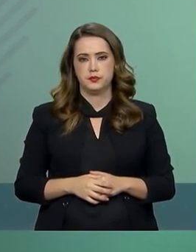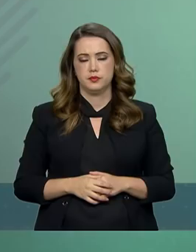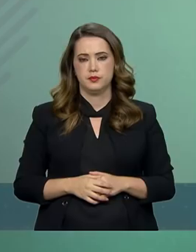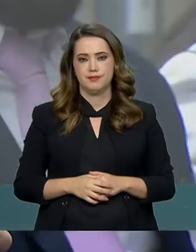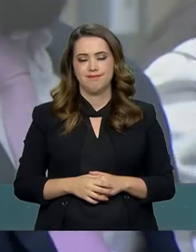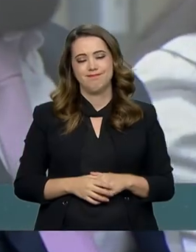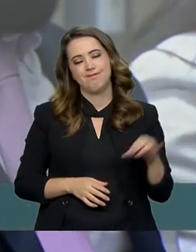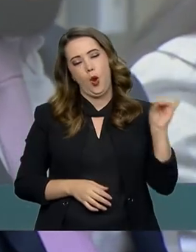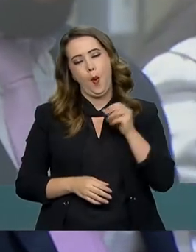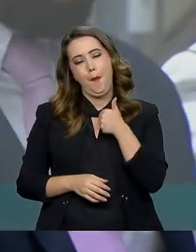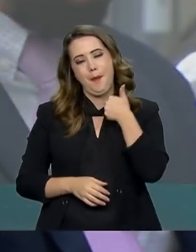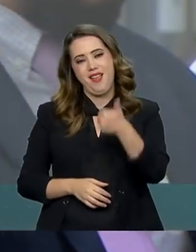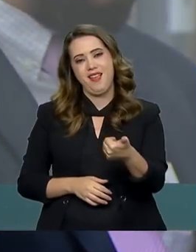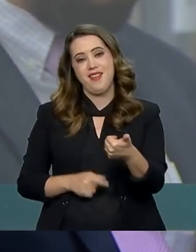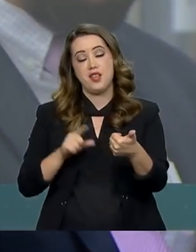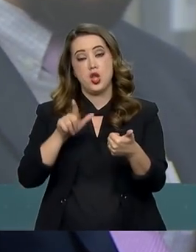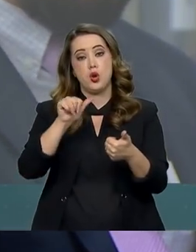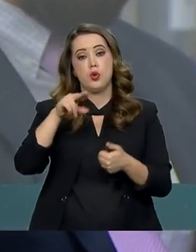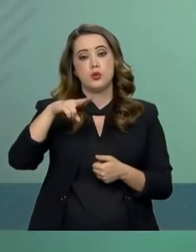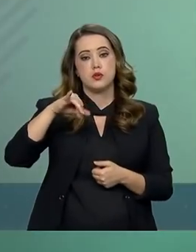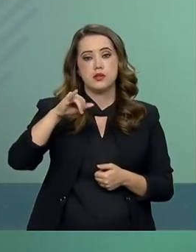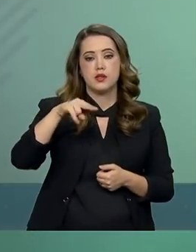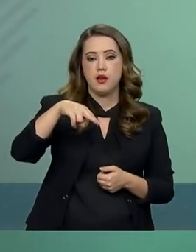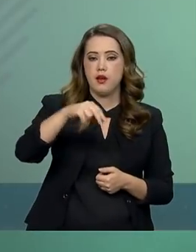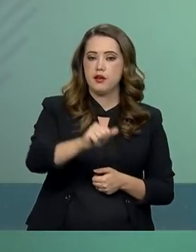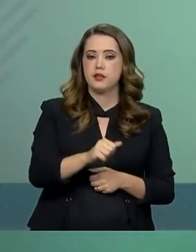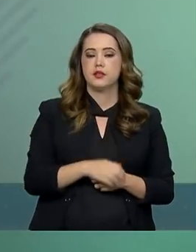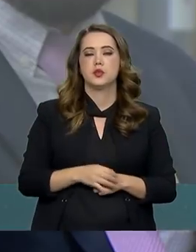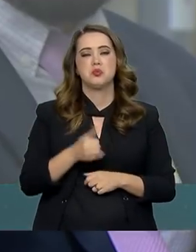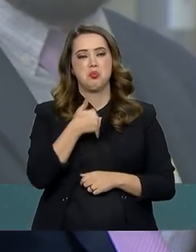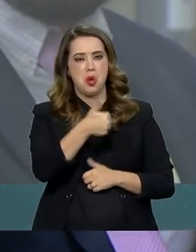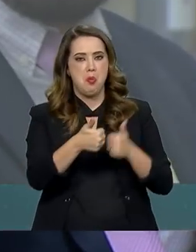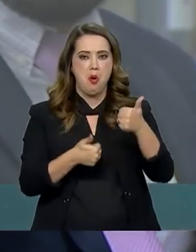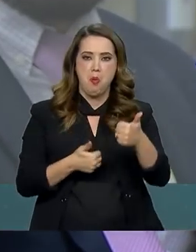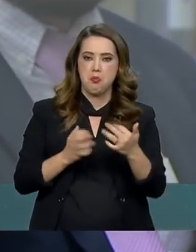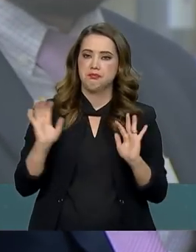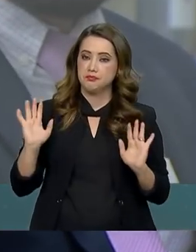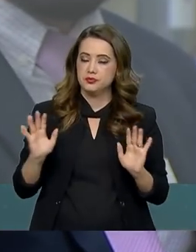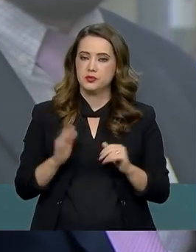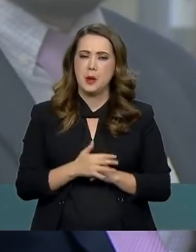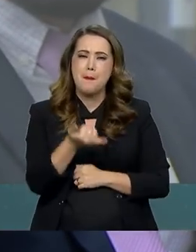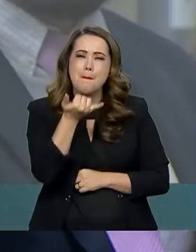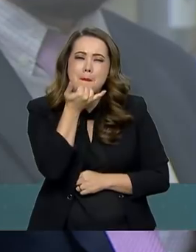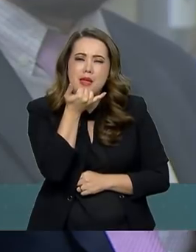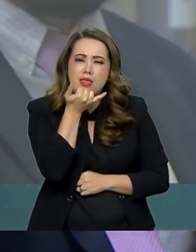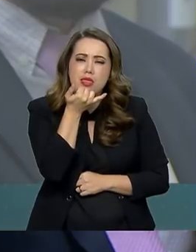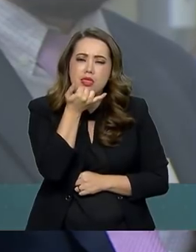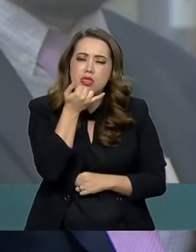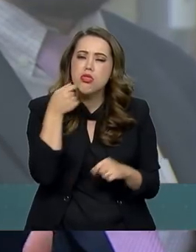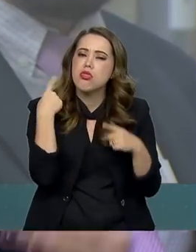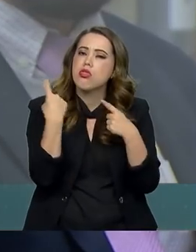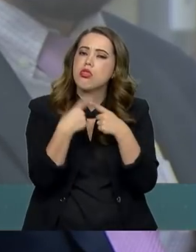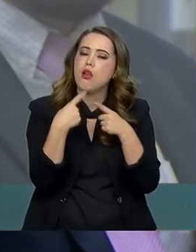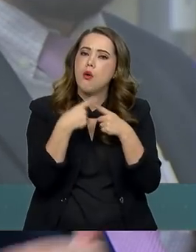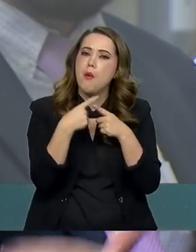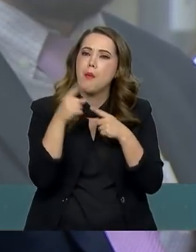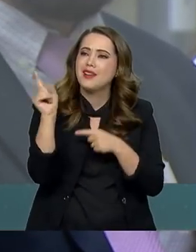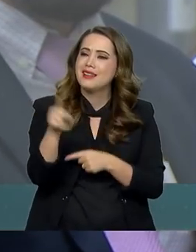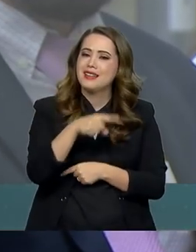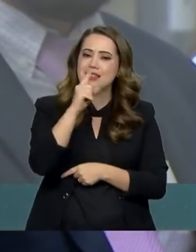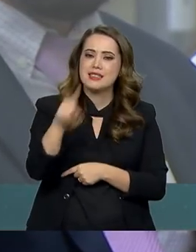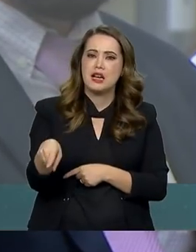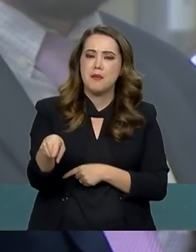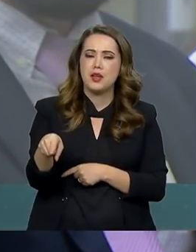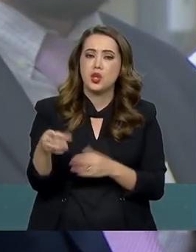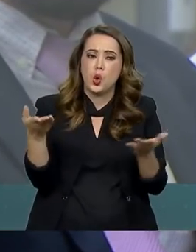Tudo bom, General? Boa noite, Luciana Amaral do Bó. Luciana. Tudo certo. Perdão, por que o cancelamento foi